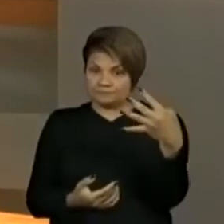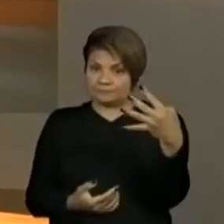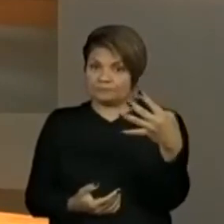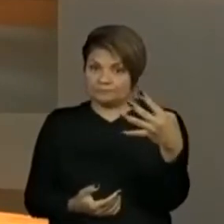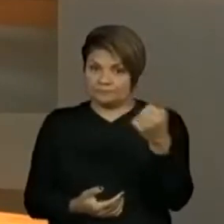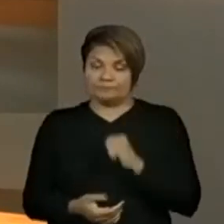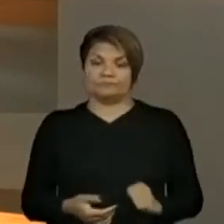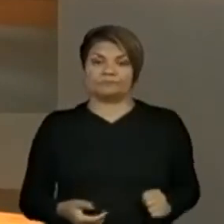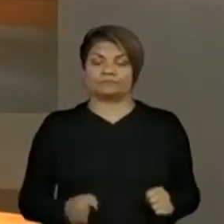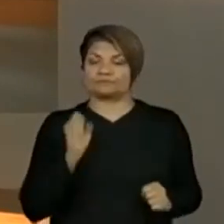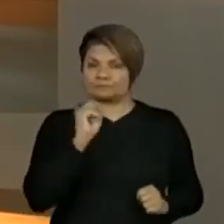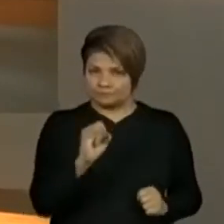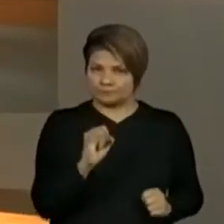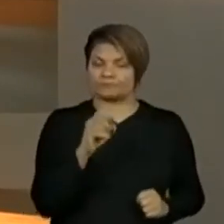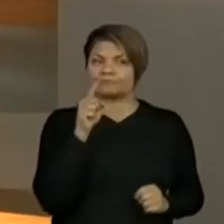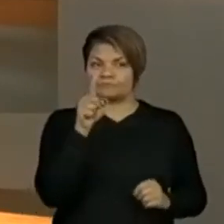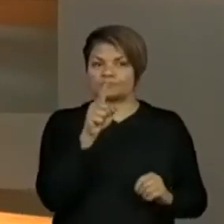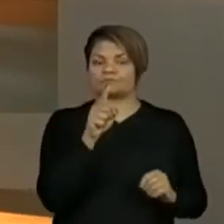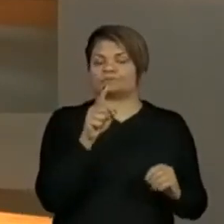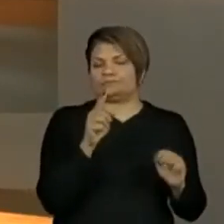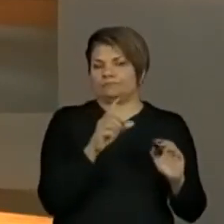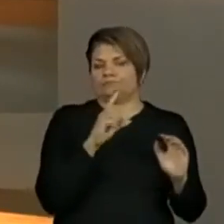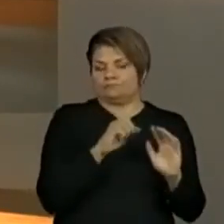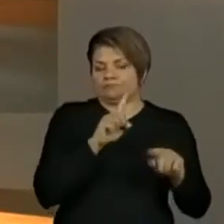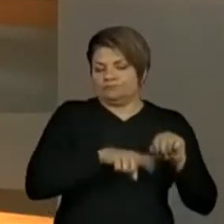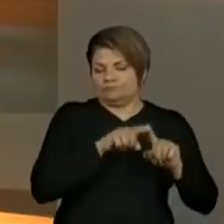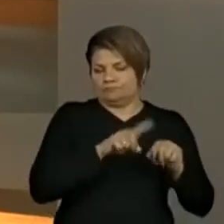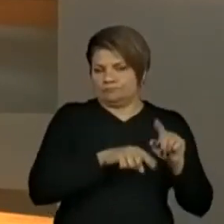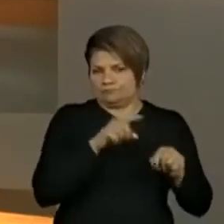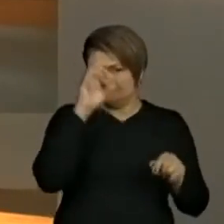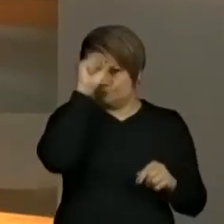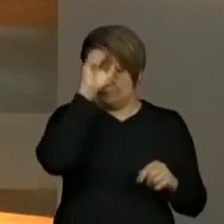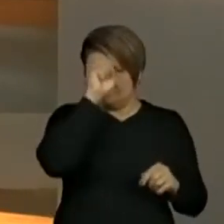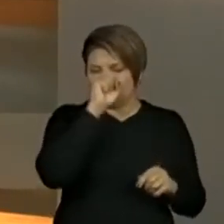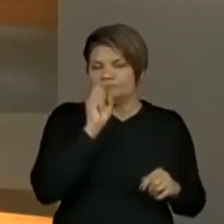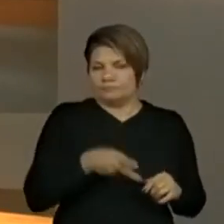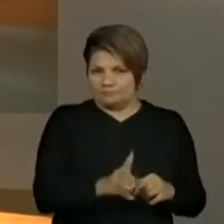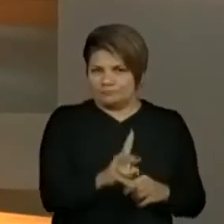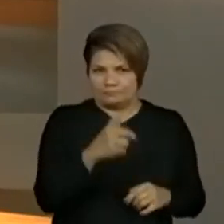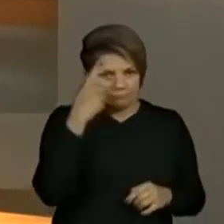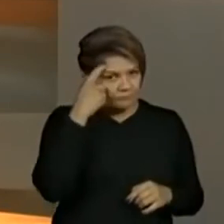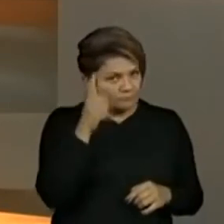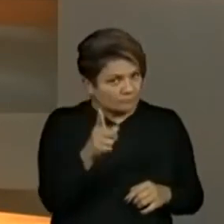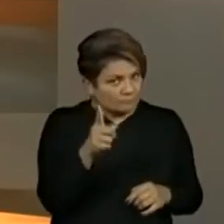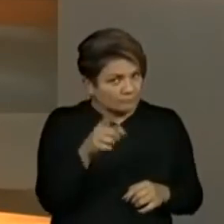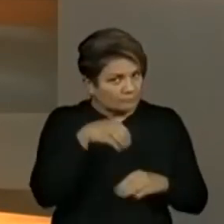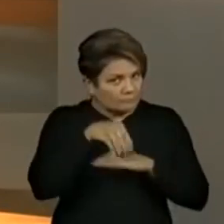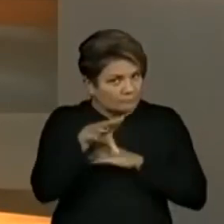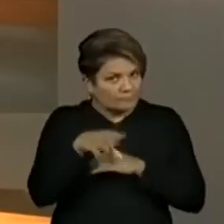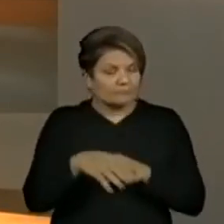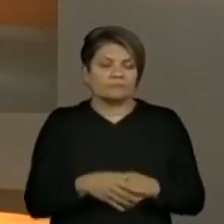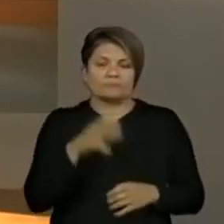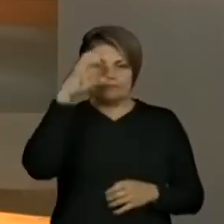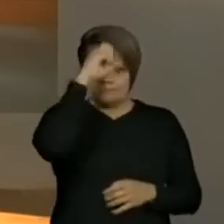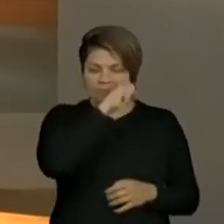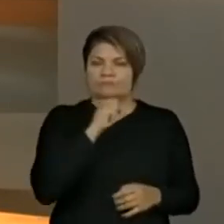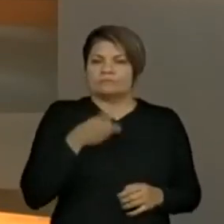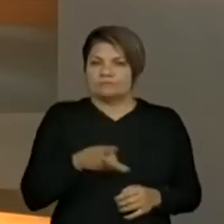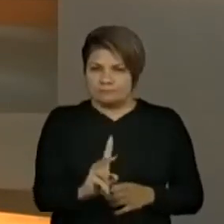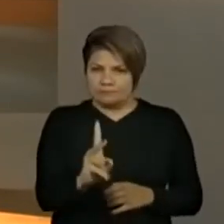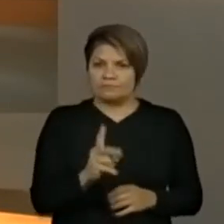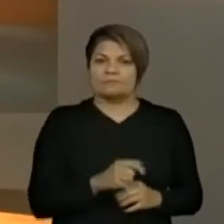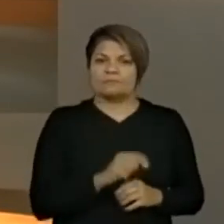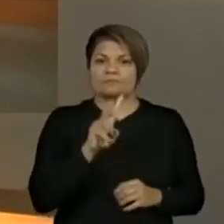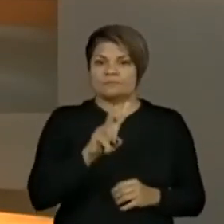Se você tem o material em mãos, o material do Aprender Sempre, se liga na dica. Aprender Sempre, volume